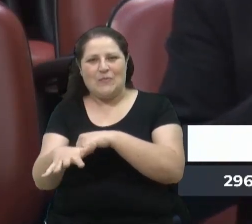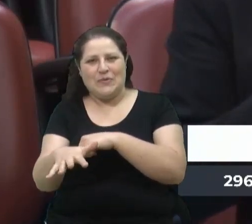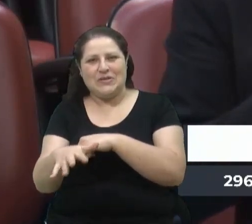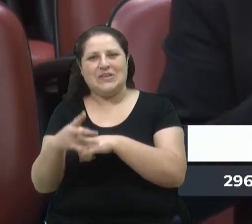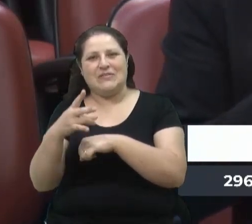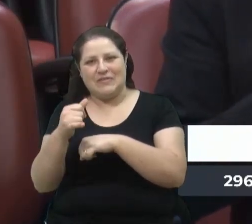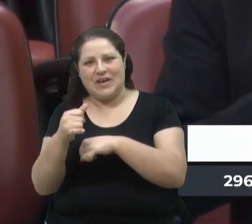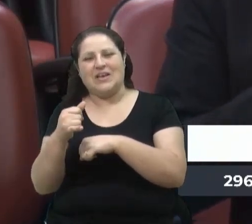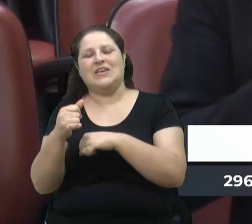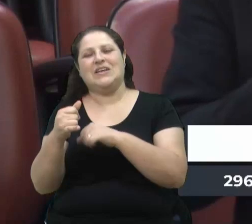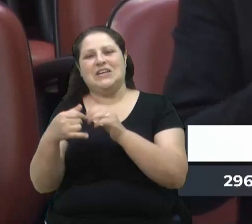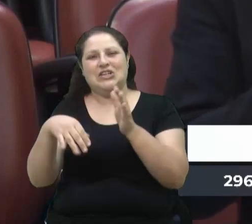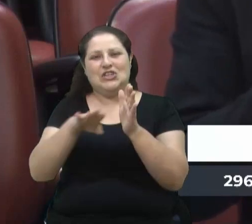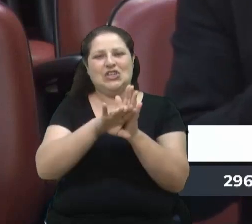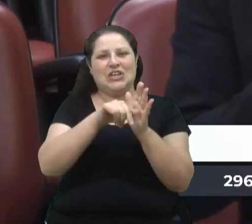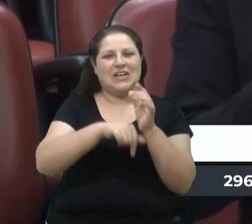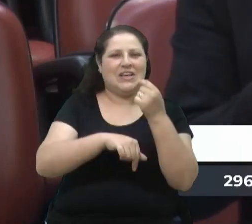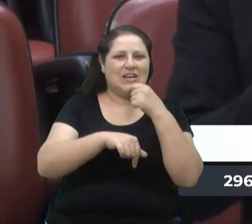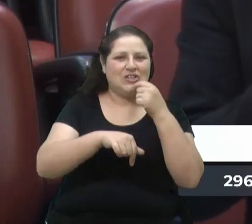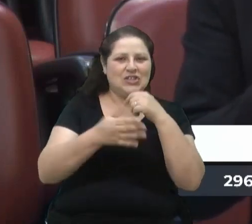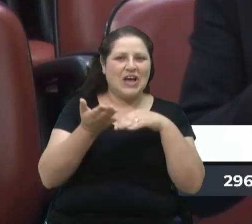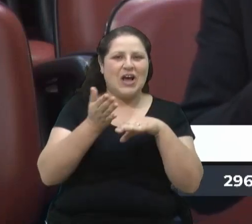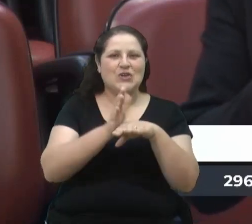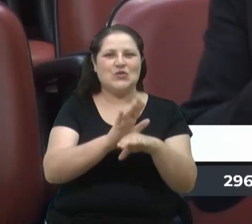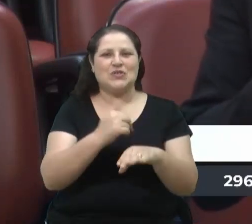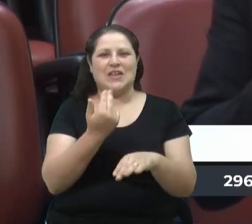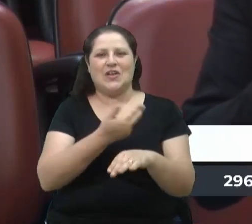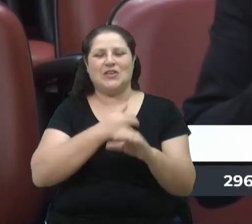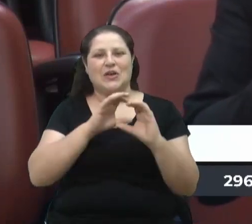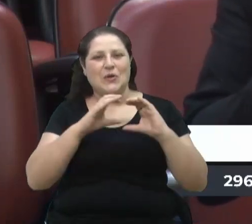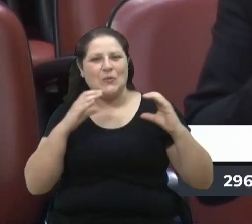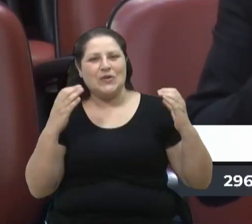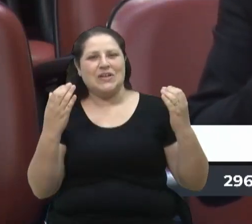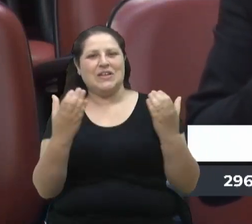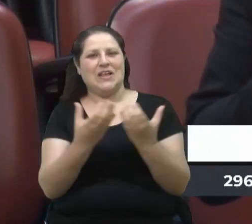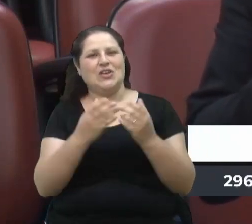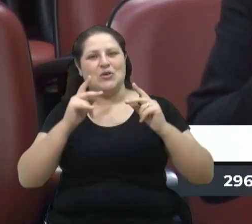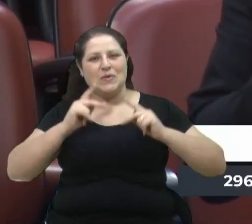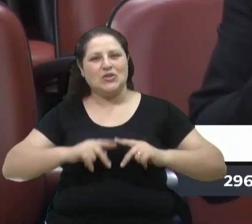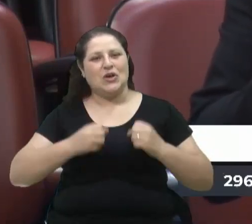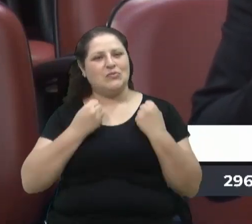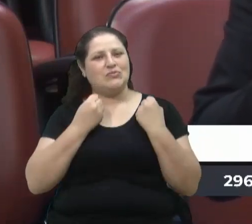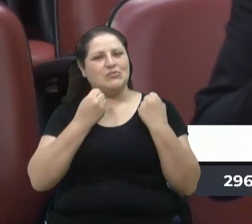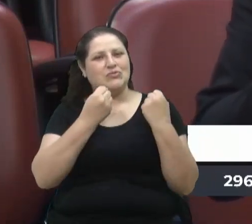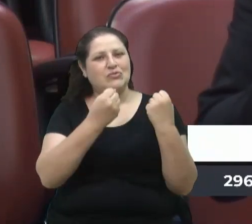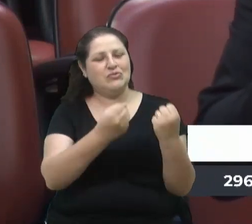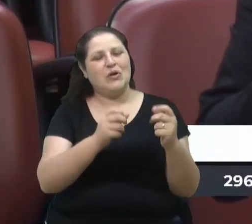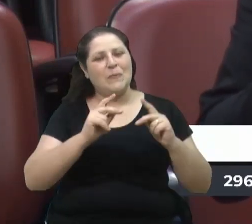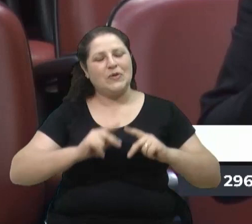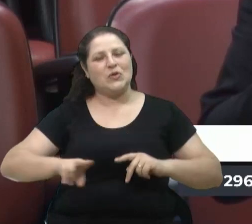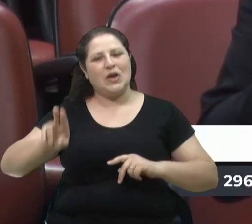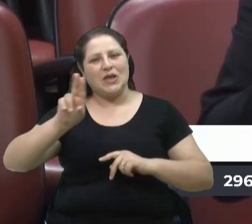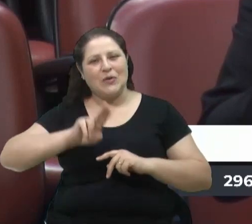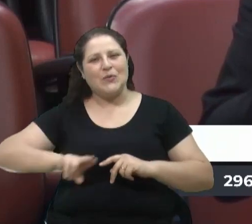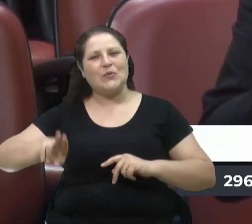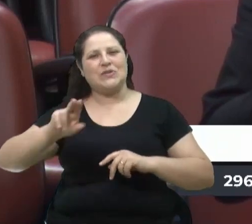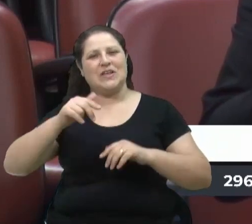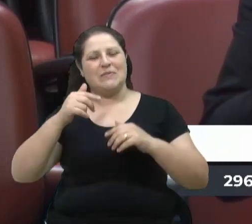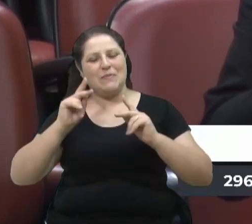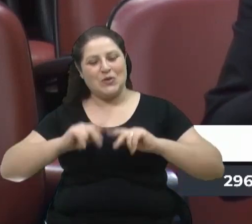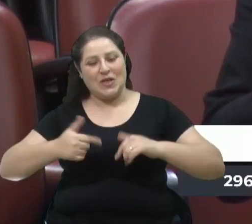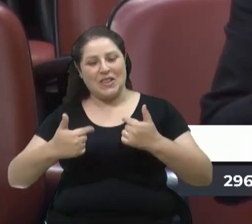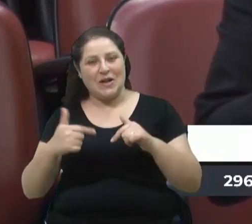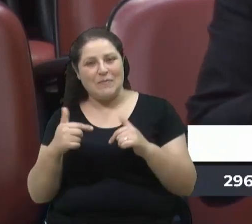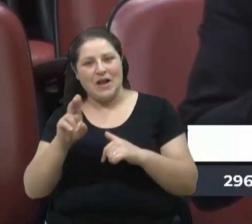Caxia do Sul e vai ajudar muito a nossa comunidade, o nosso que andam pela BX116, o nosso trabalhador que usa a BX116